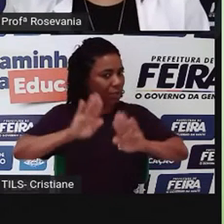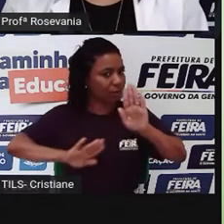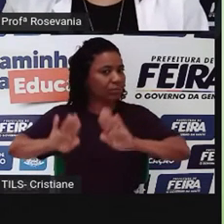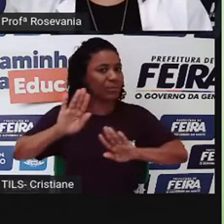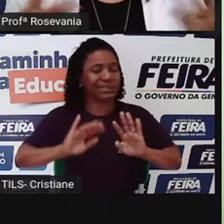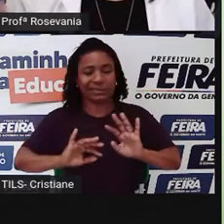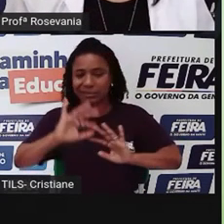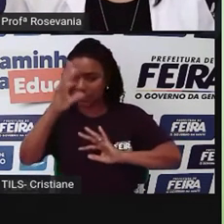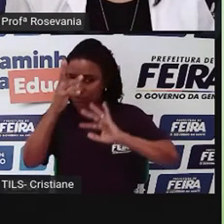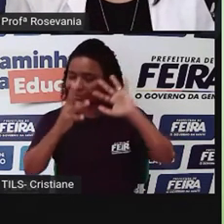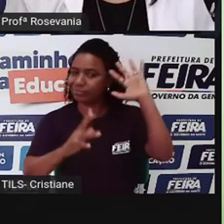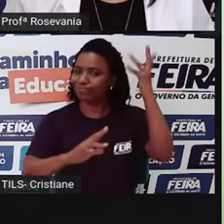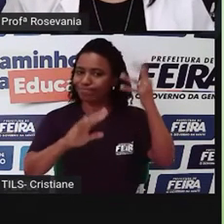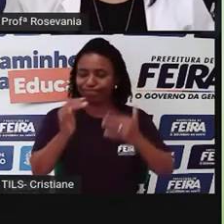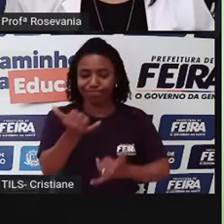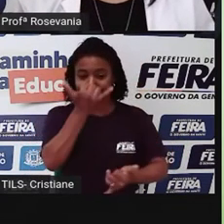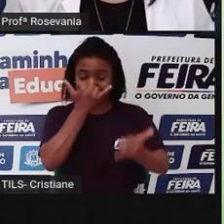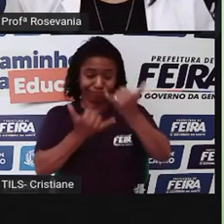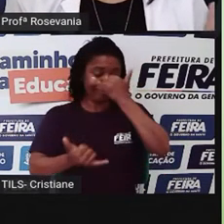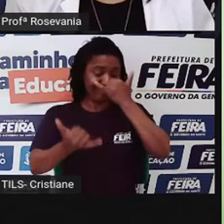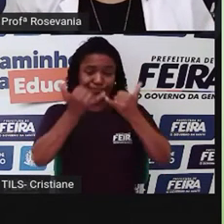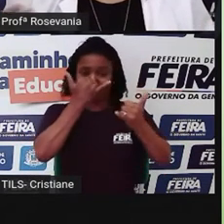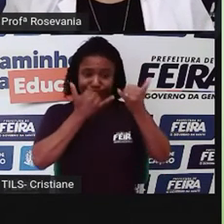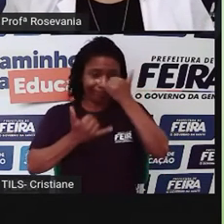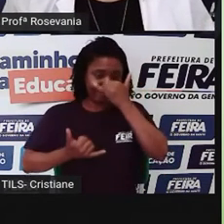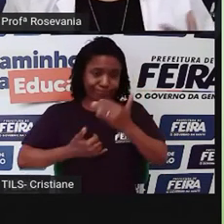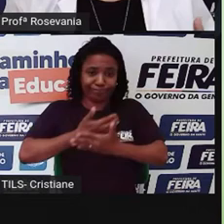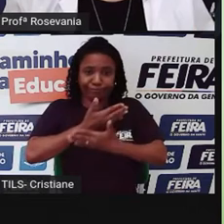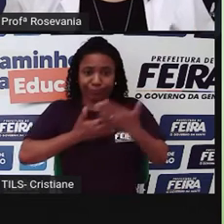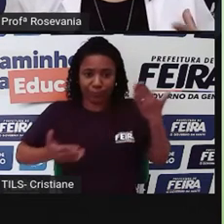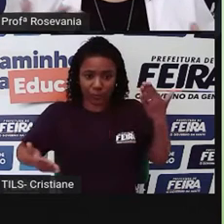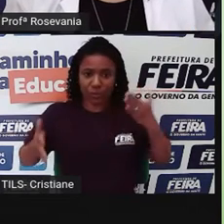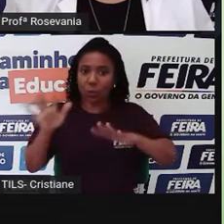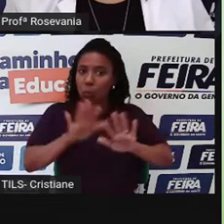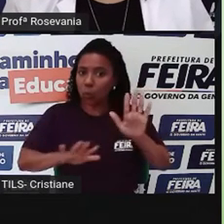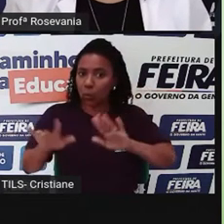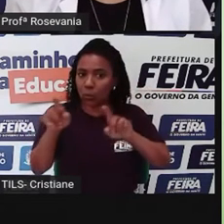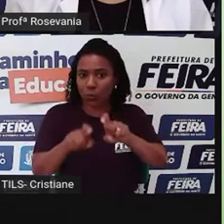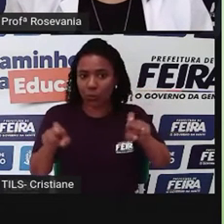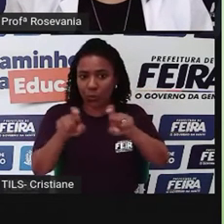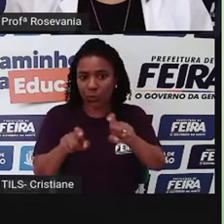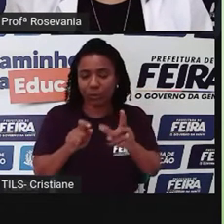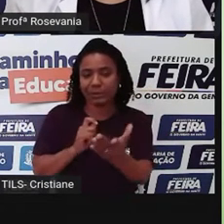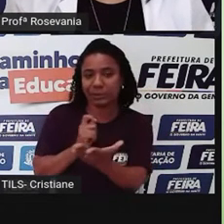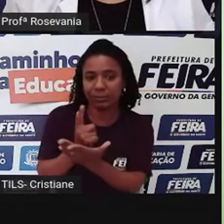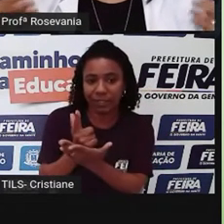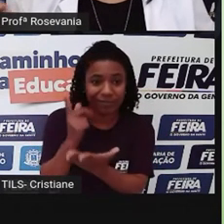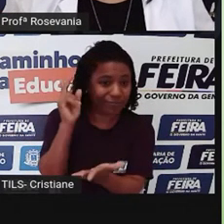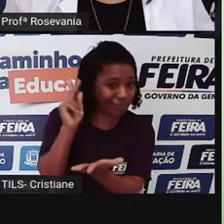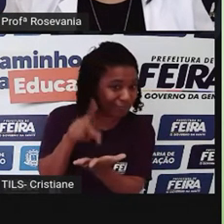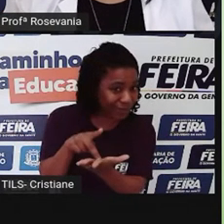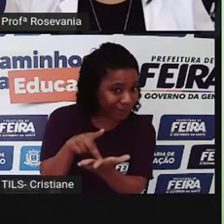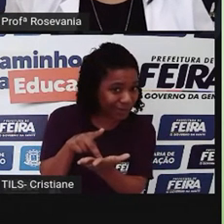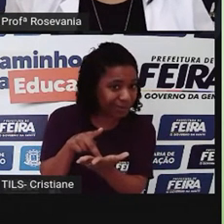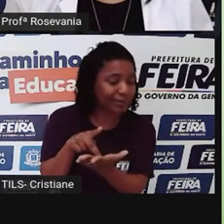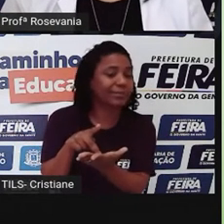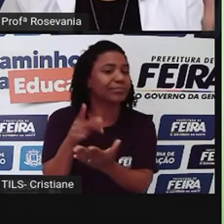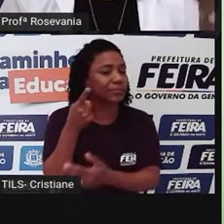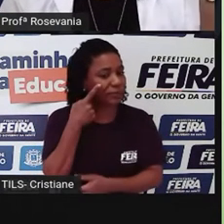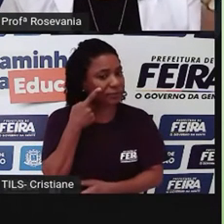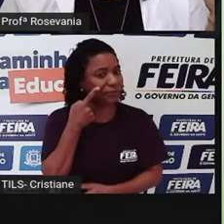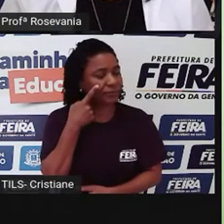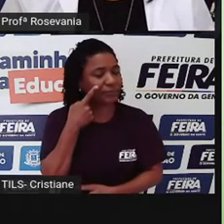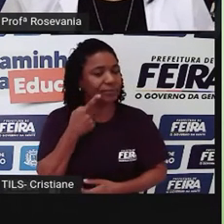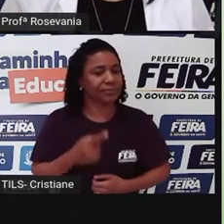dores de cabeça, se você ficar comprando de qualquer canto sem observar a procedência, né, desses produtos. Mas a maioria das lojas,